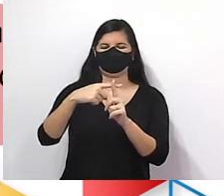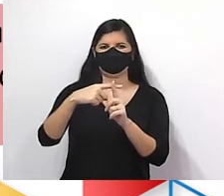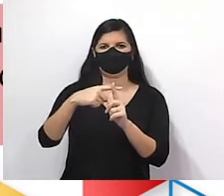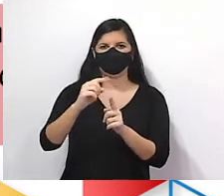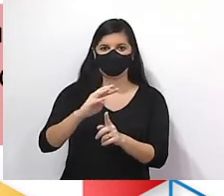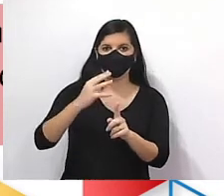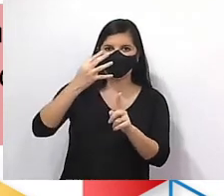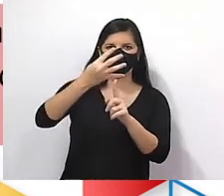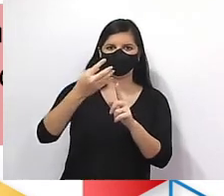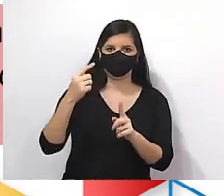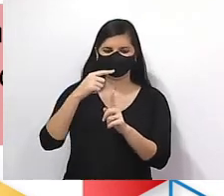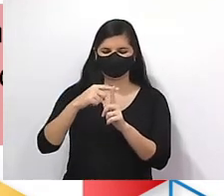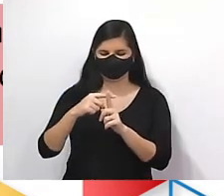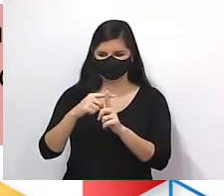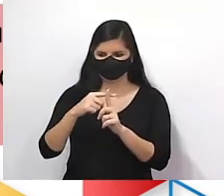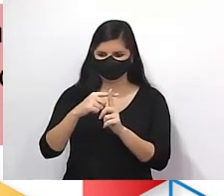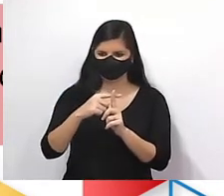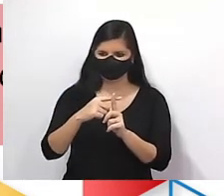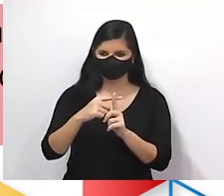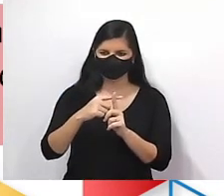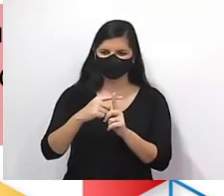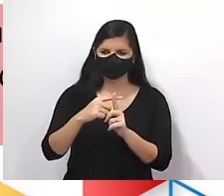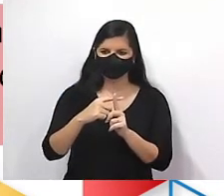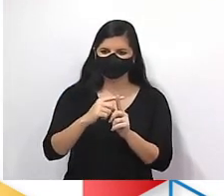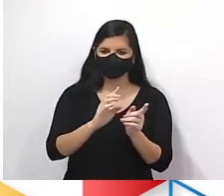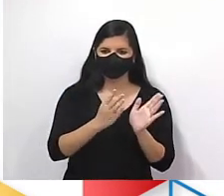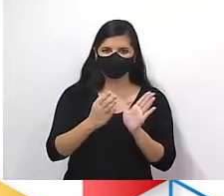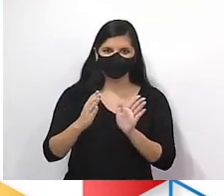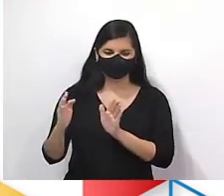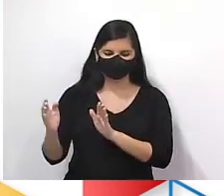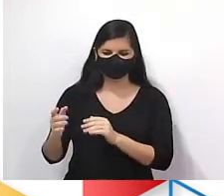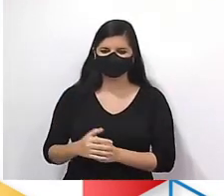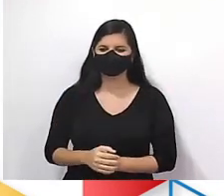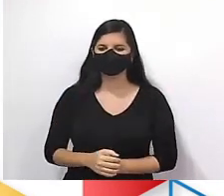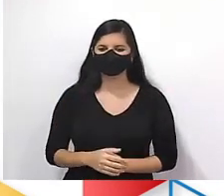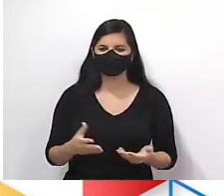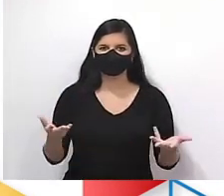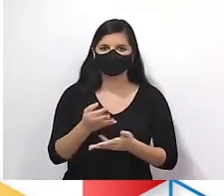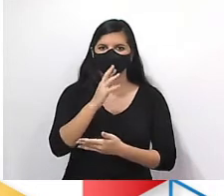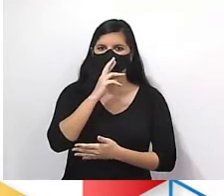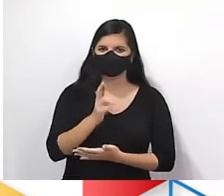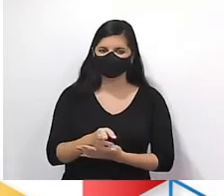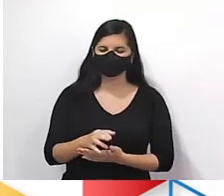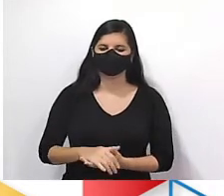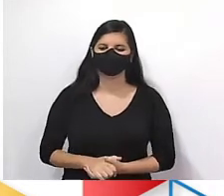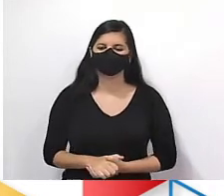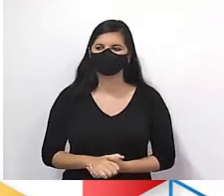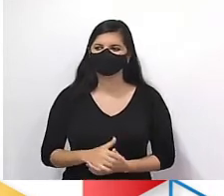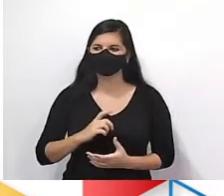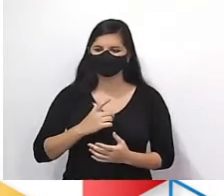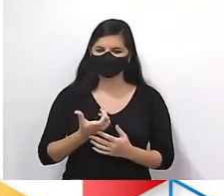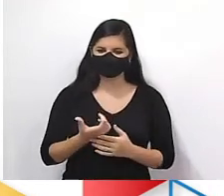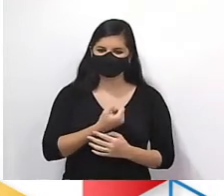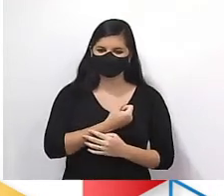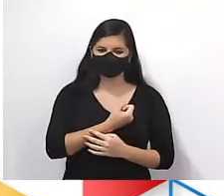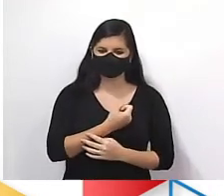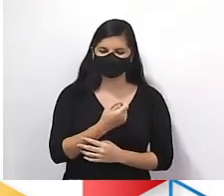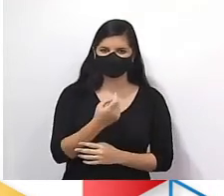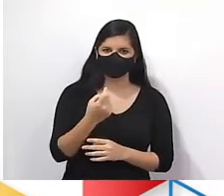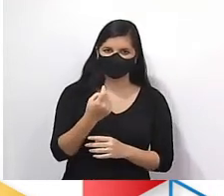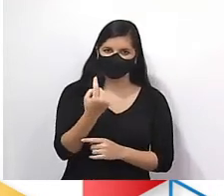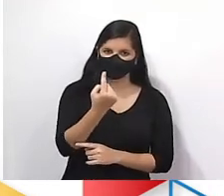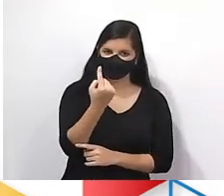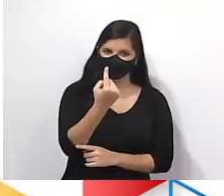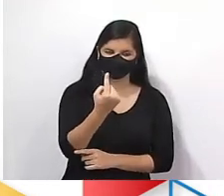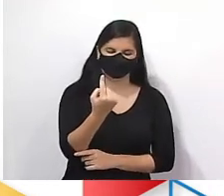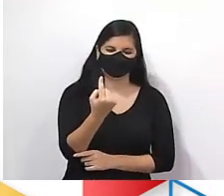perfeito. Ok? Positivo. Ok? Colocado nessa sequência. Então vem comigo. Solução agora. Quais são esses números? O primeiro